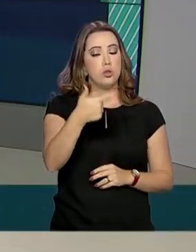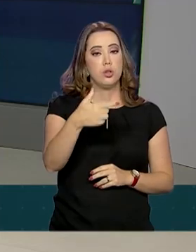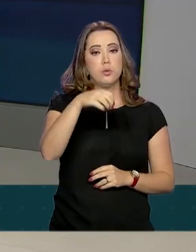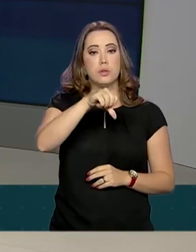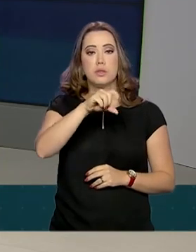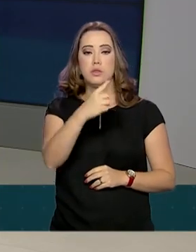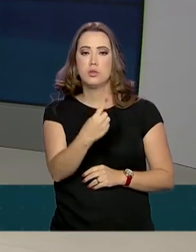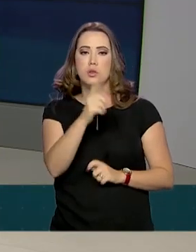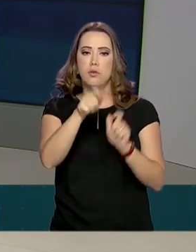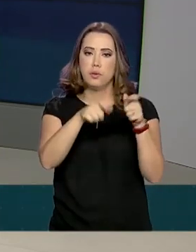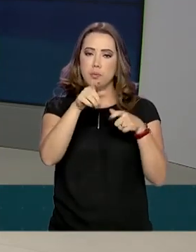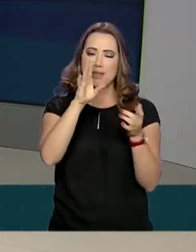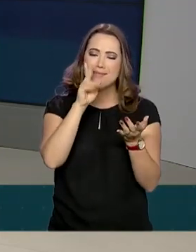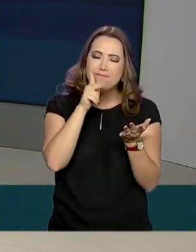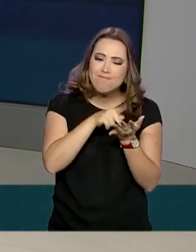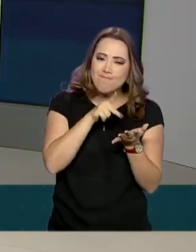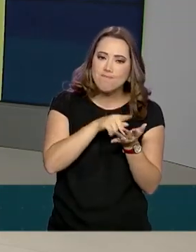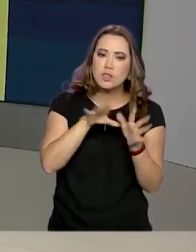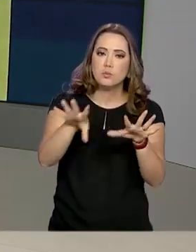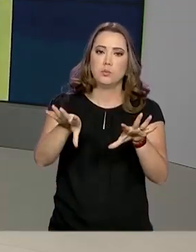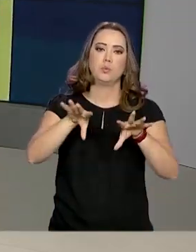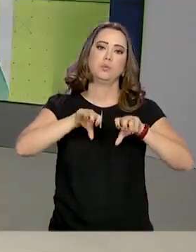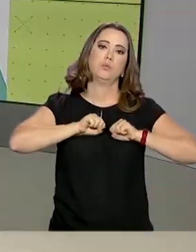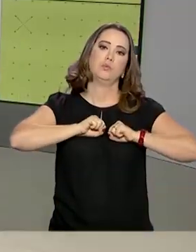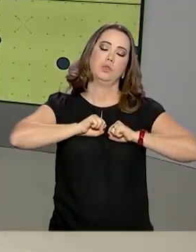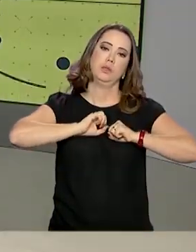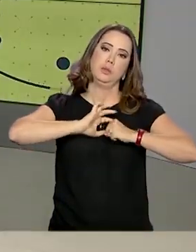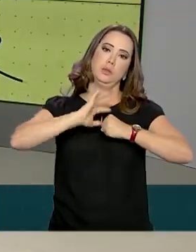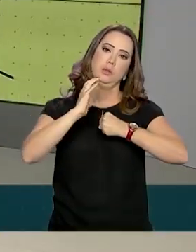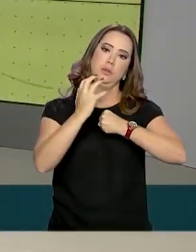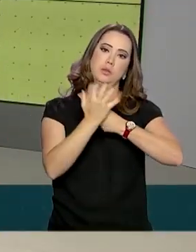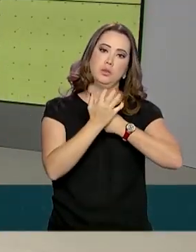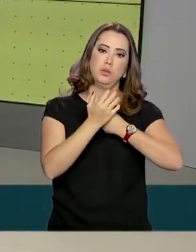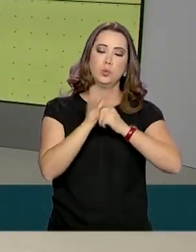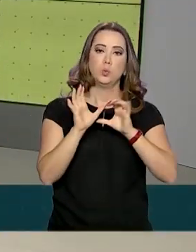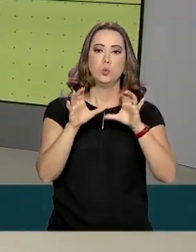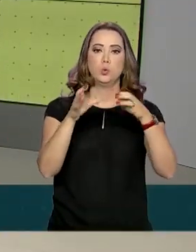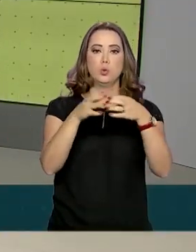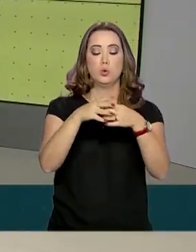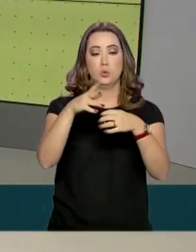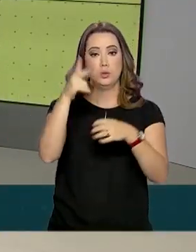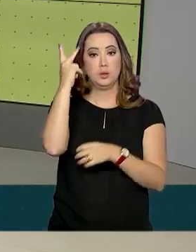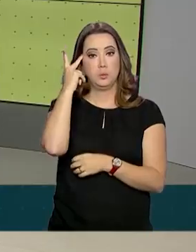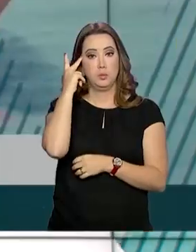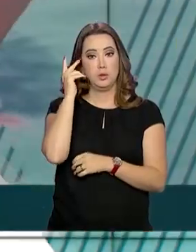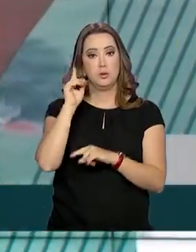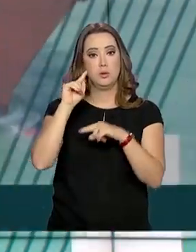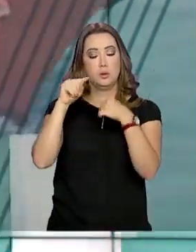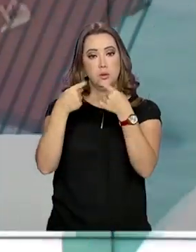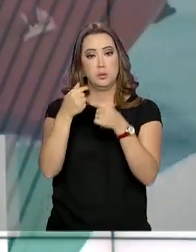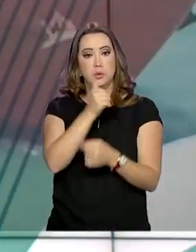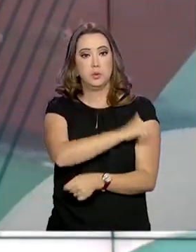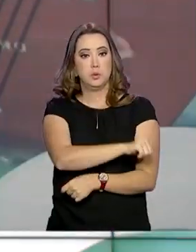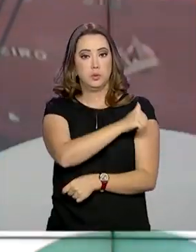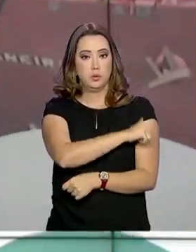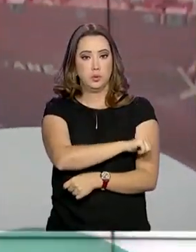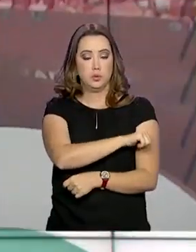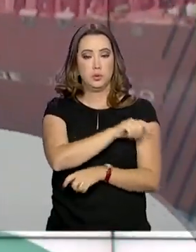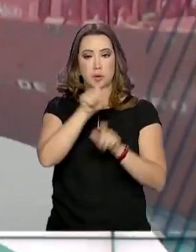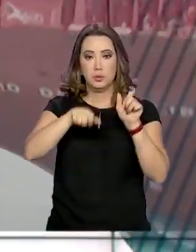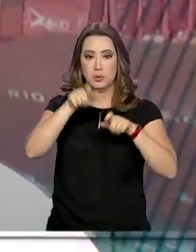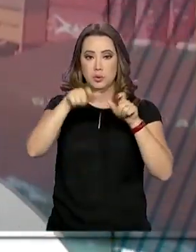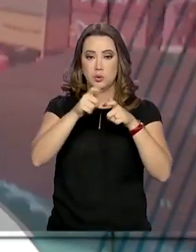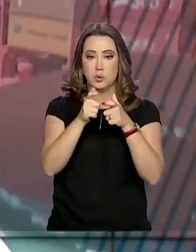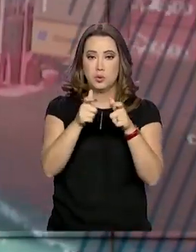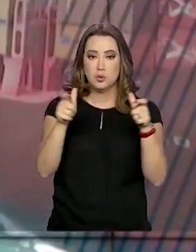confirmados de coronavírus no país. A maior parte em São Paulo, seguido do Rio de Janeiro. O número de casos suspeitos